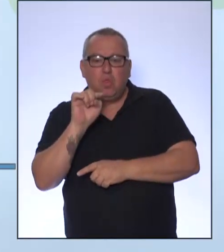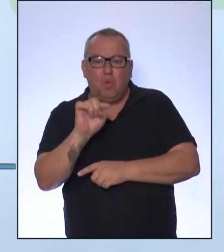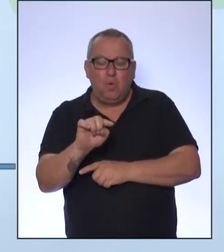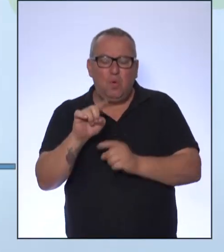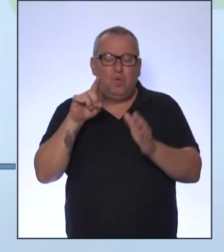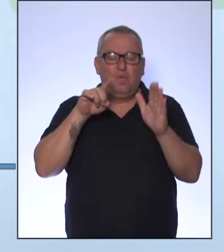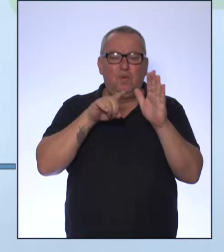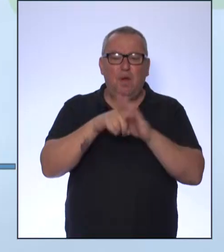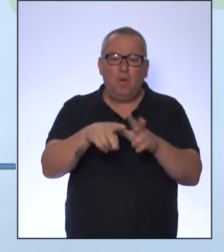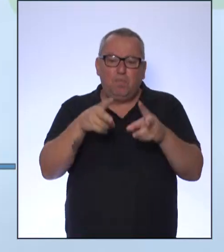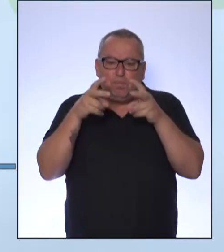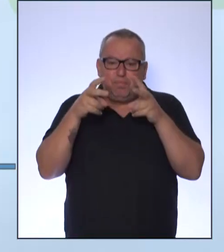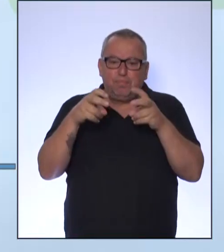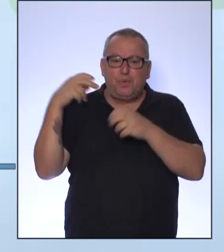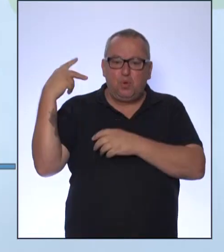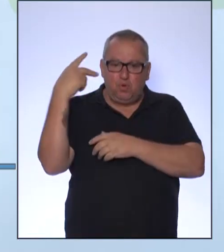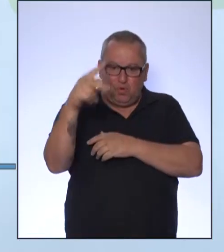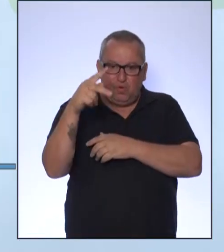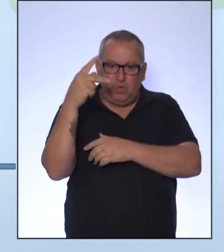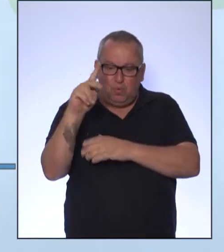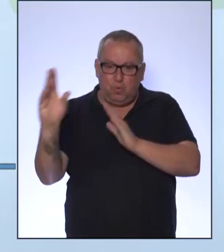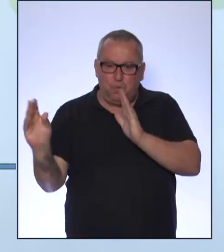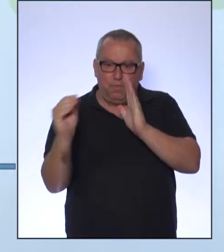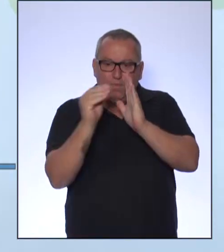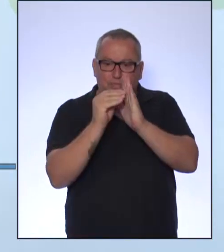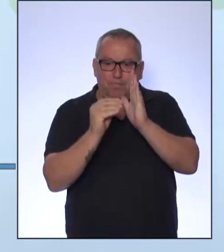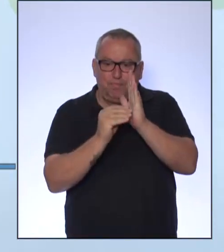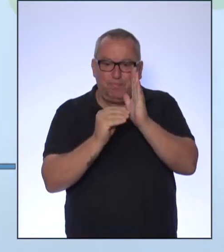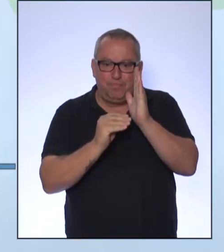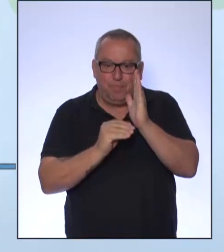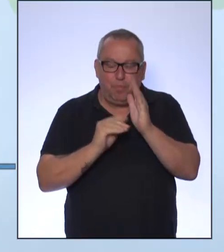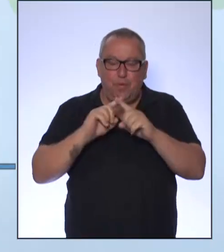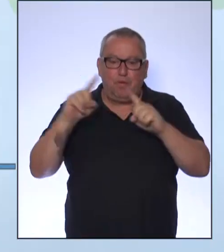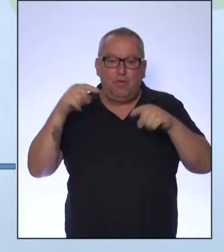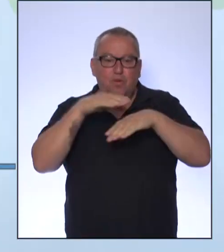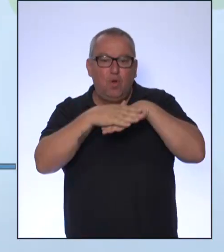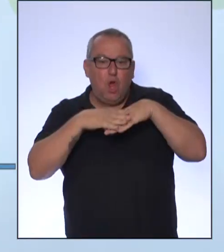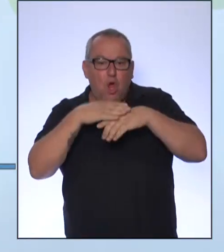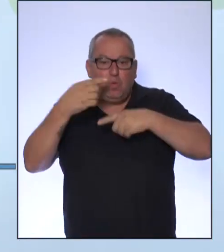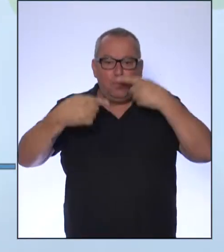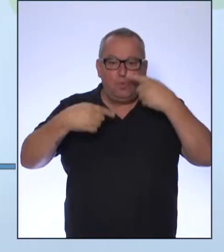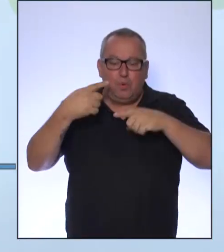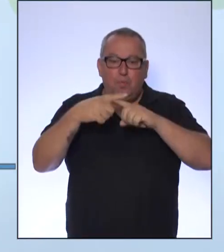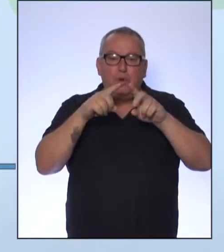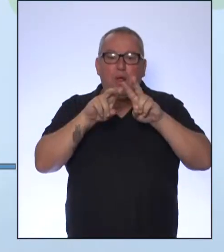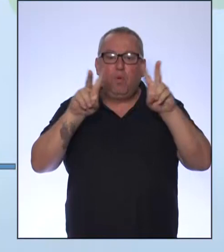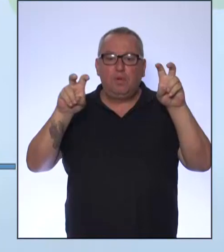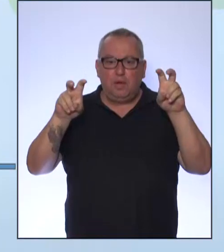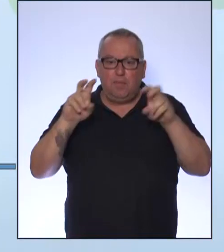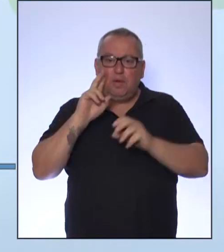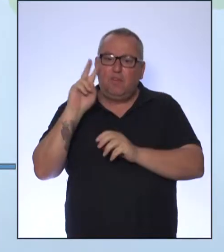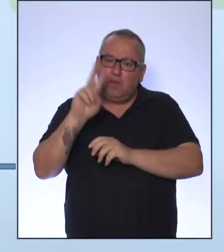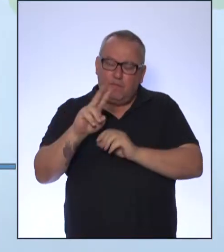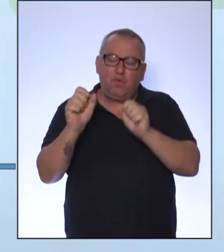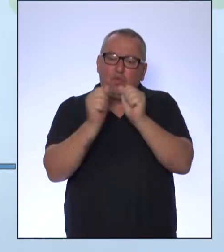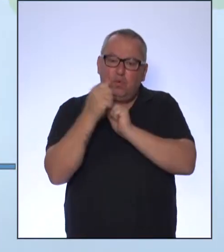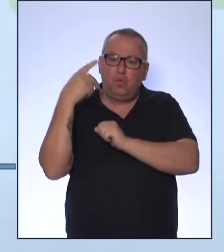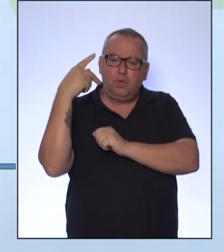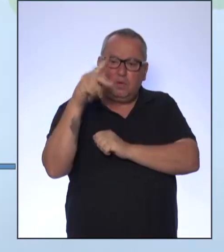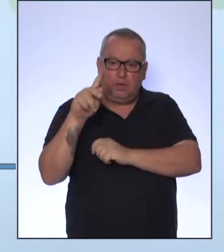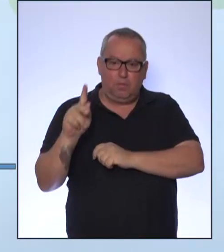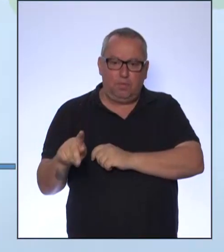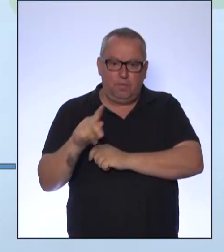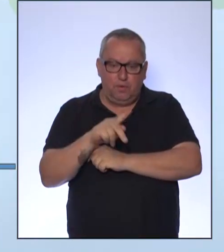suas percepções sobre esse tema. É um tema que você já, provavelmente, já viu com o seu professor, sua